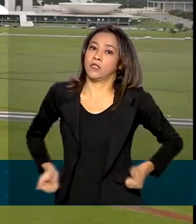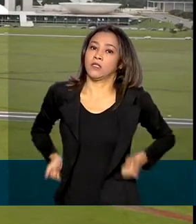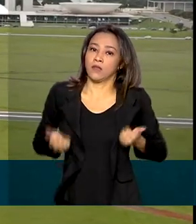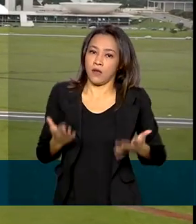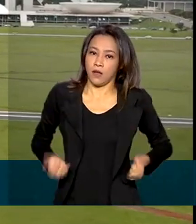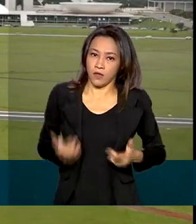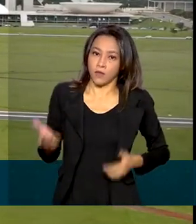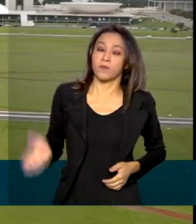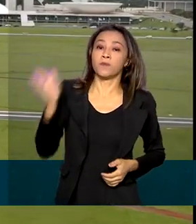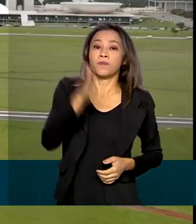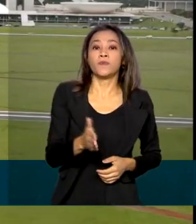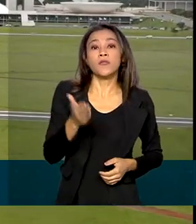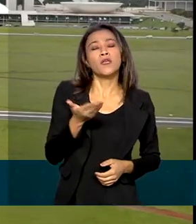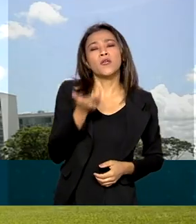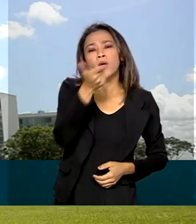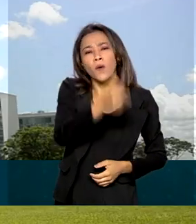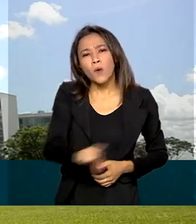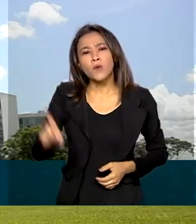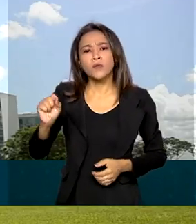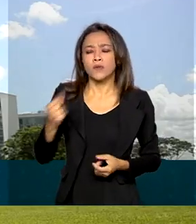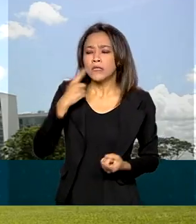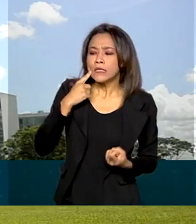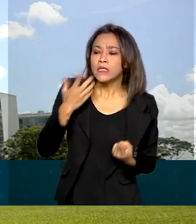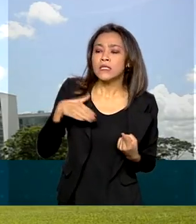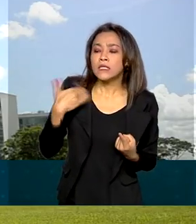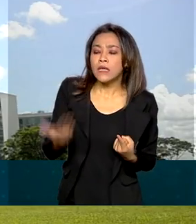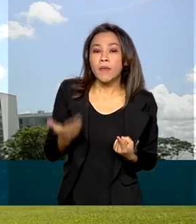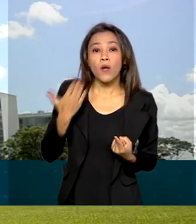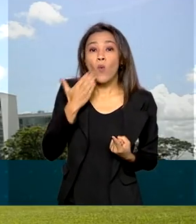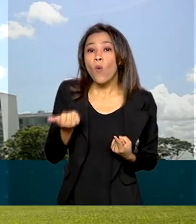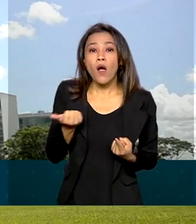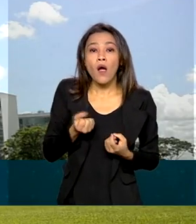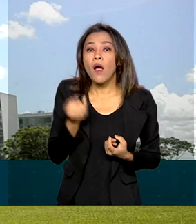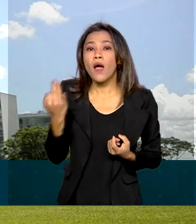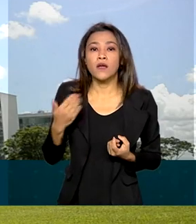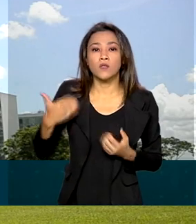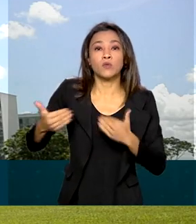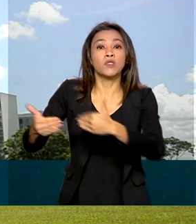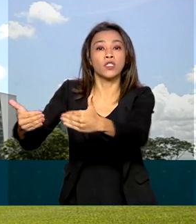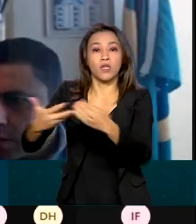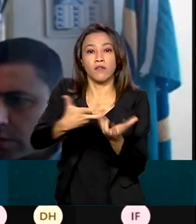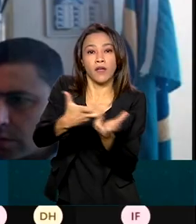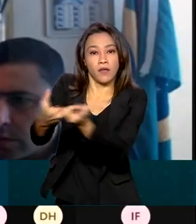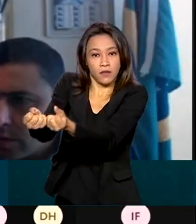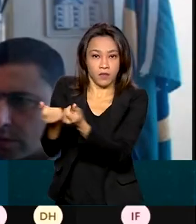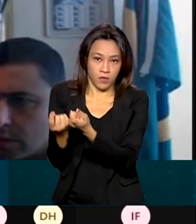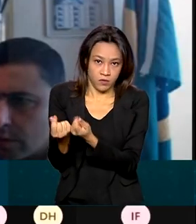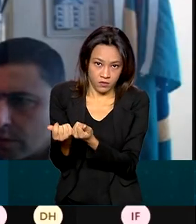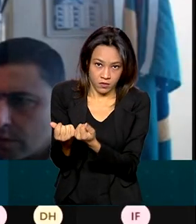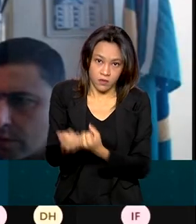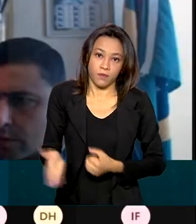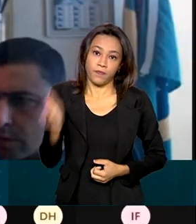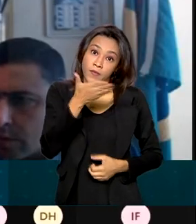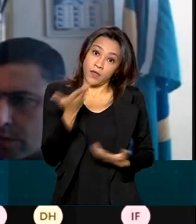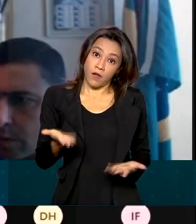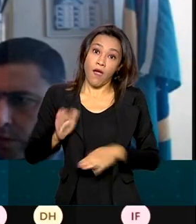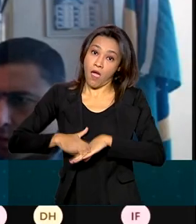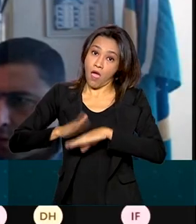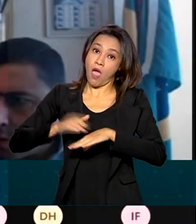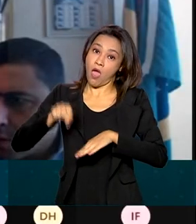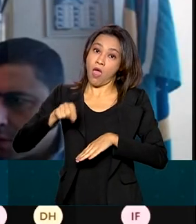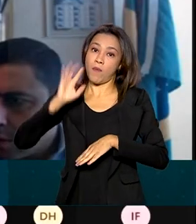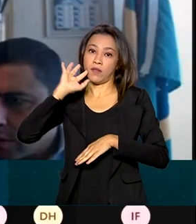passo vai ser definir as pastas que serão beneficiadas com os recursos. Vai ser uma decisão de governo. Acho que